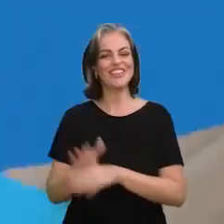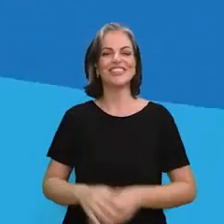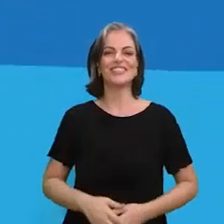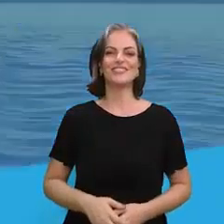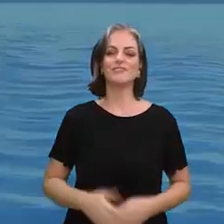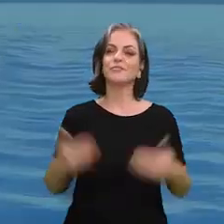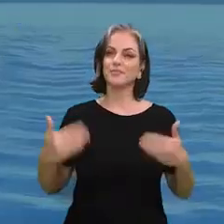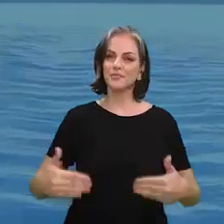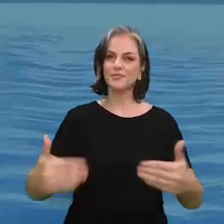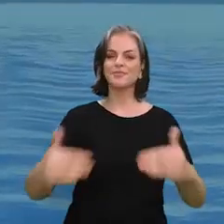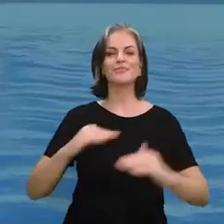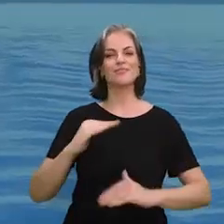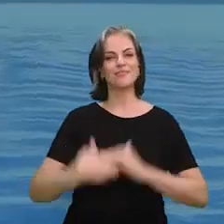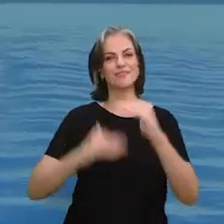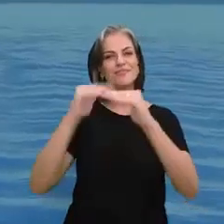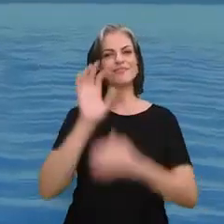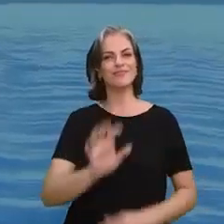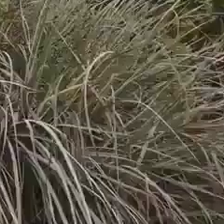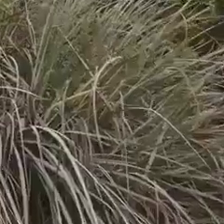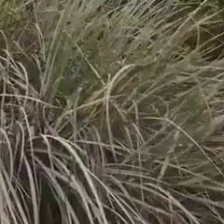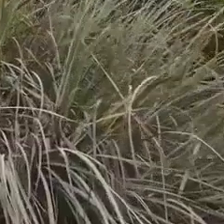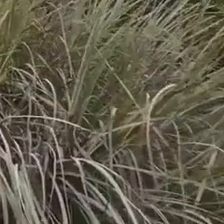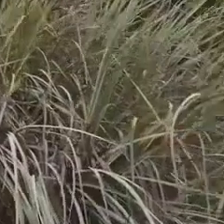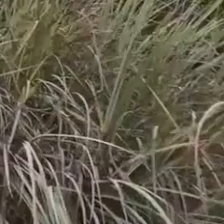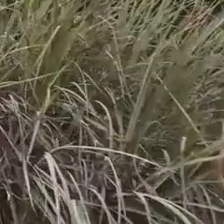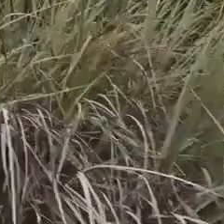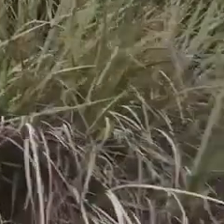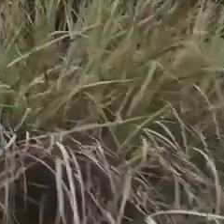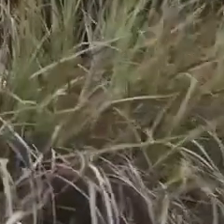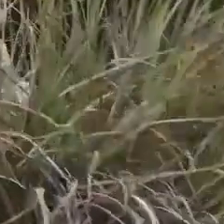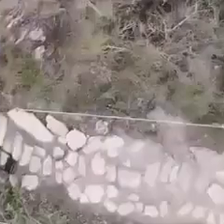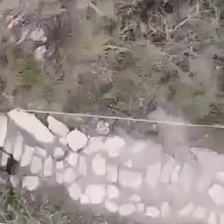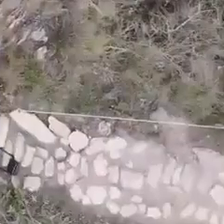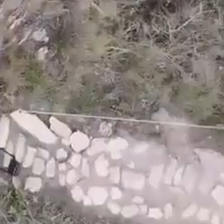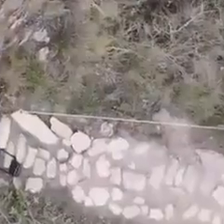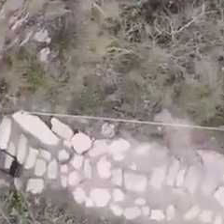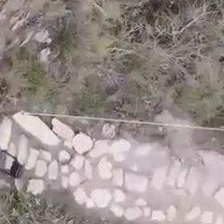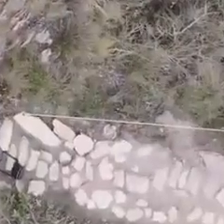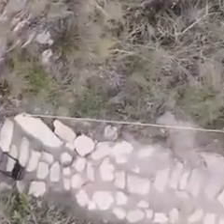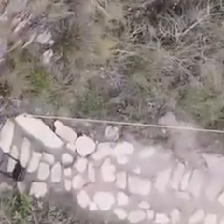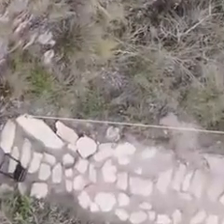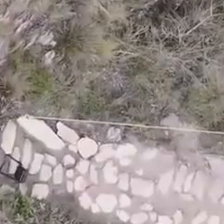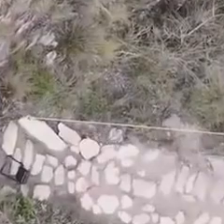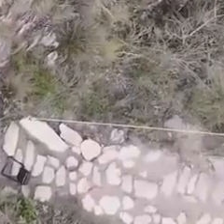Ministério do Desenvolvimento Regional. Governo Federal. Pátria amada Brasil.